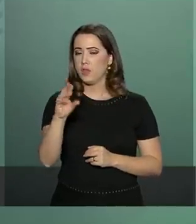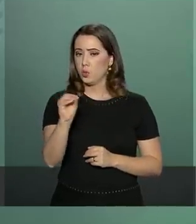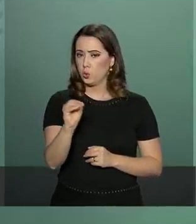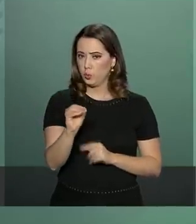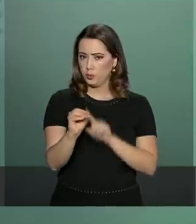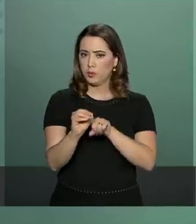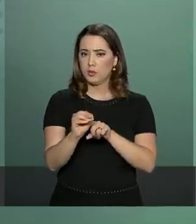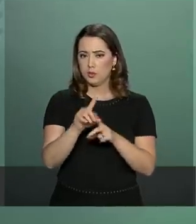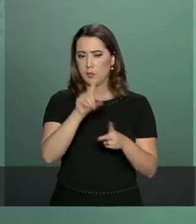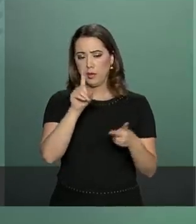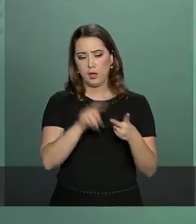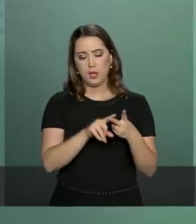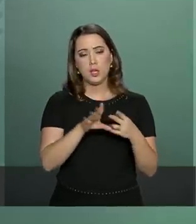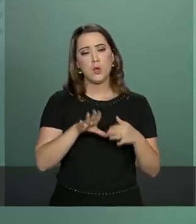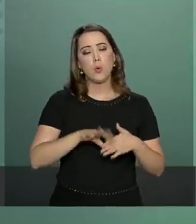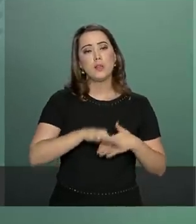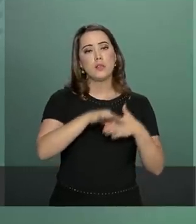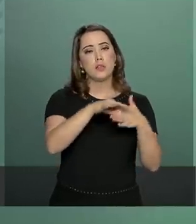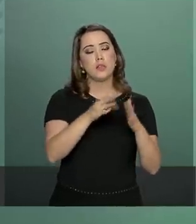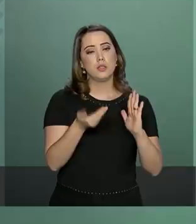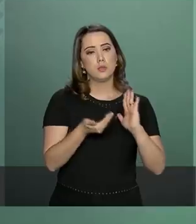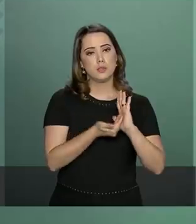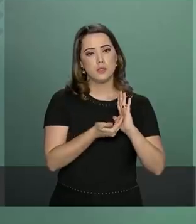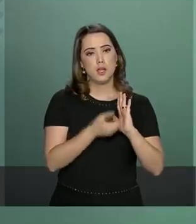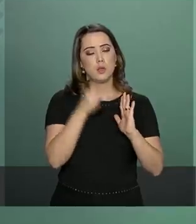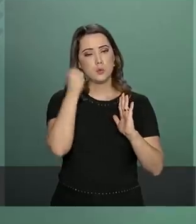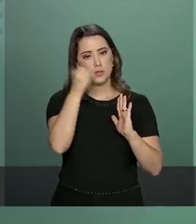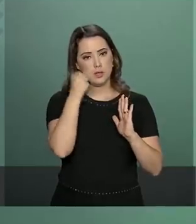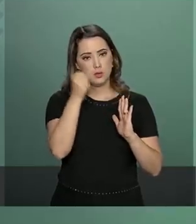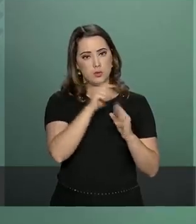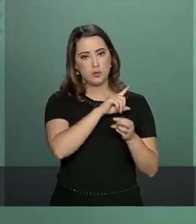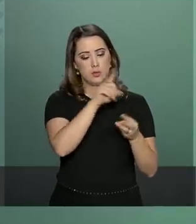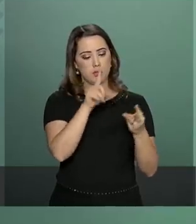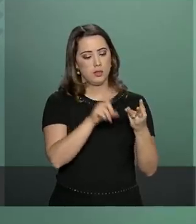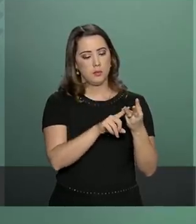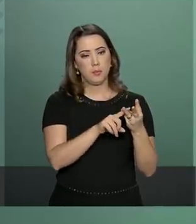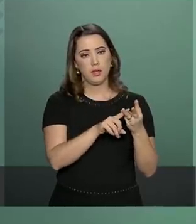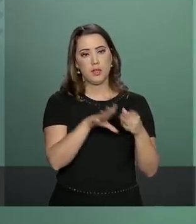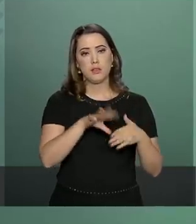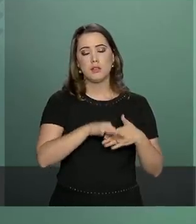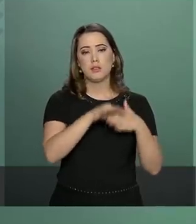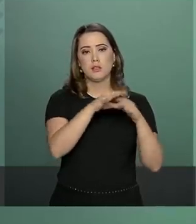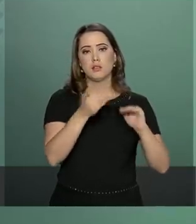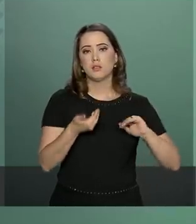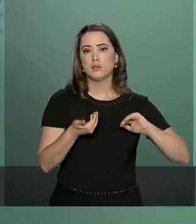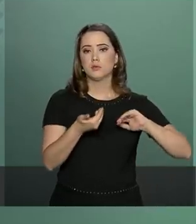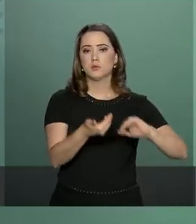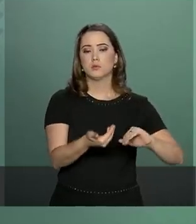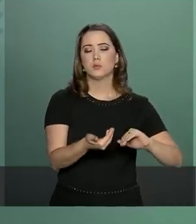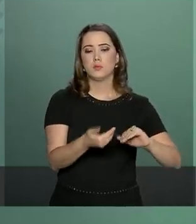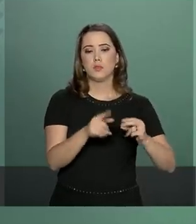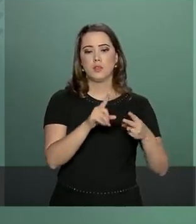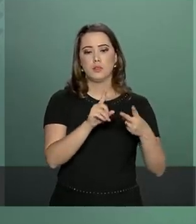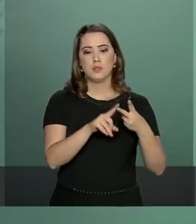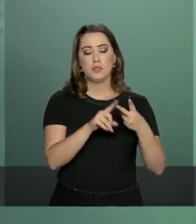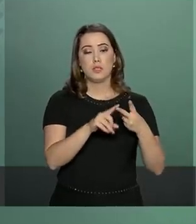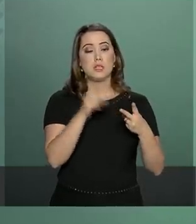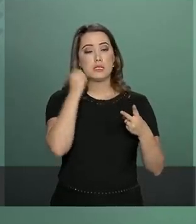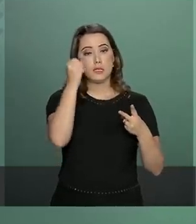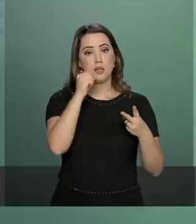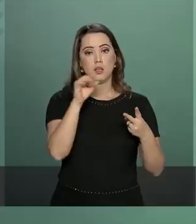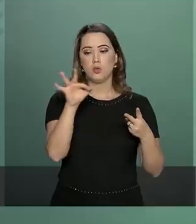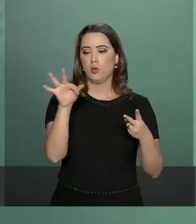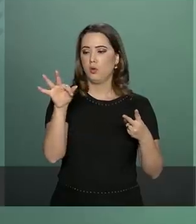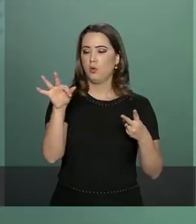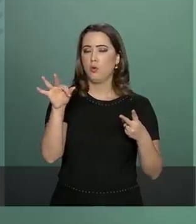o nosso senador e se faz pela nossa líder no Congresso senador Fernando Bizerra desculpe e